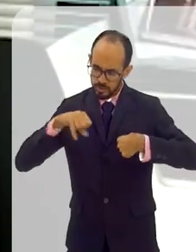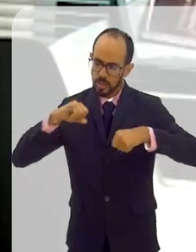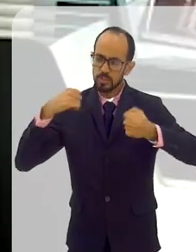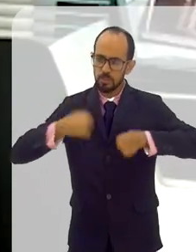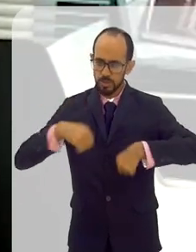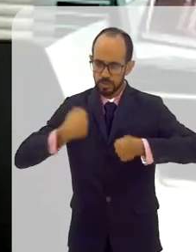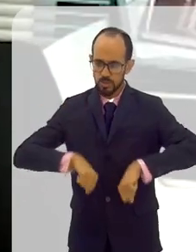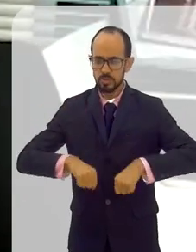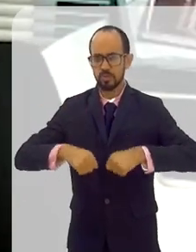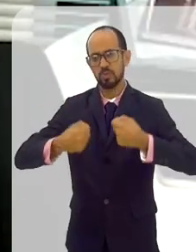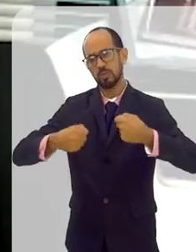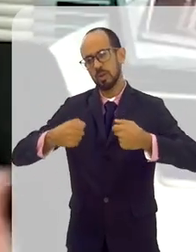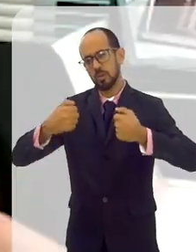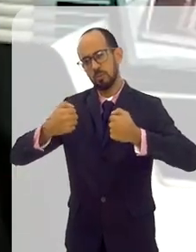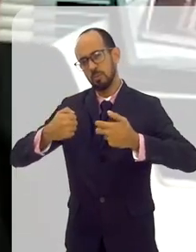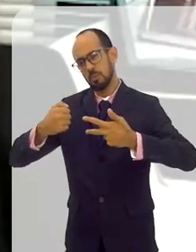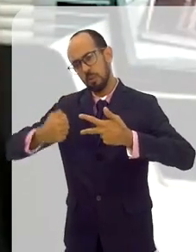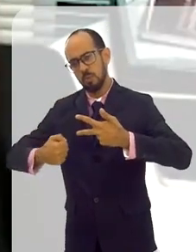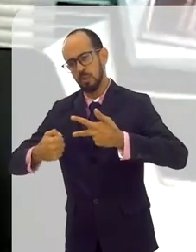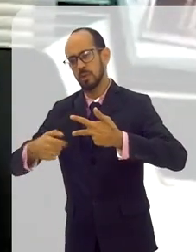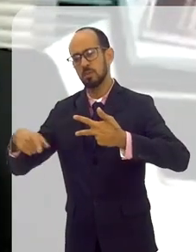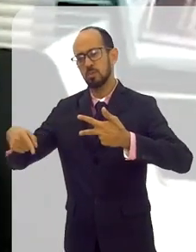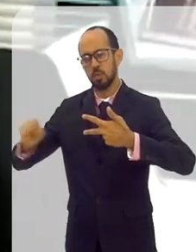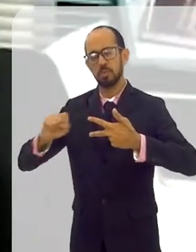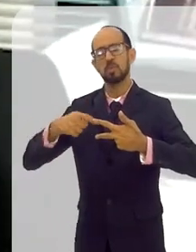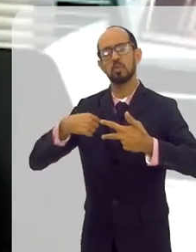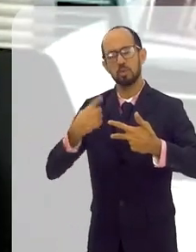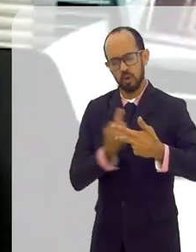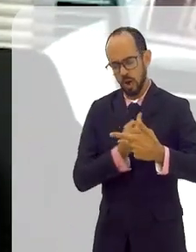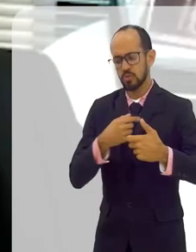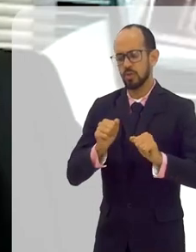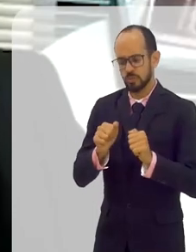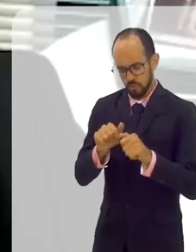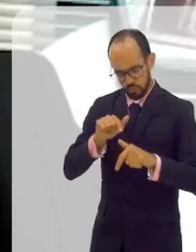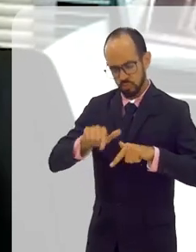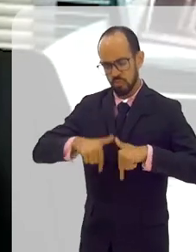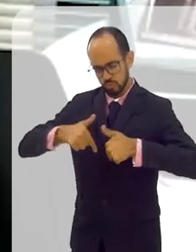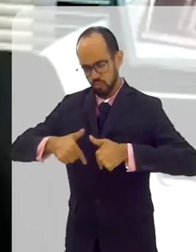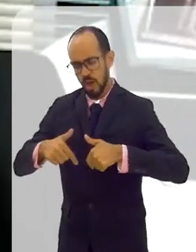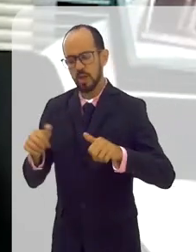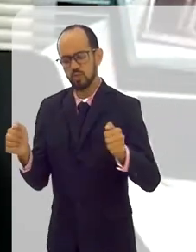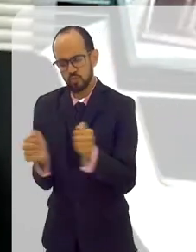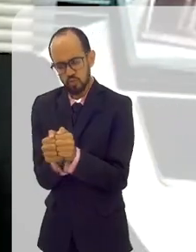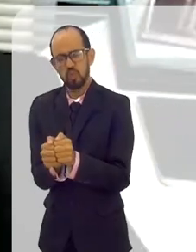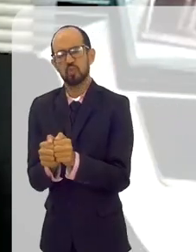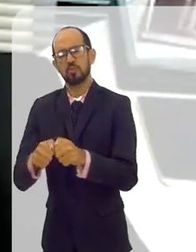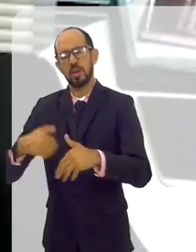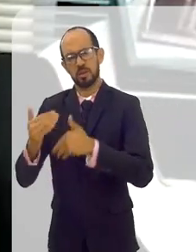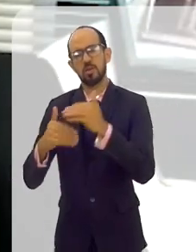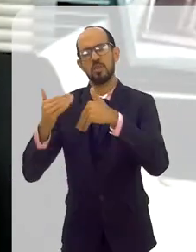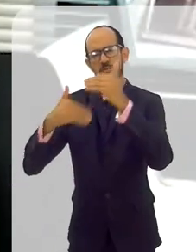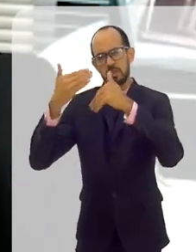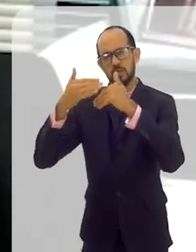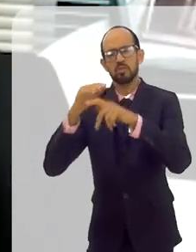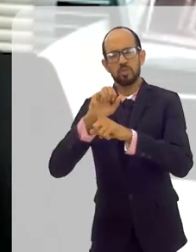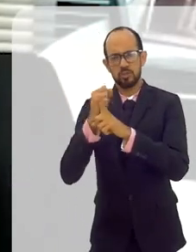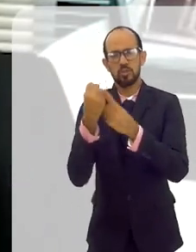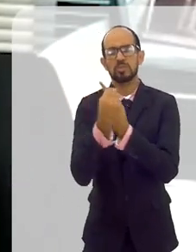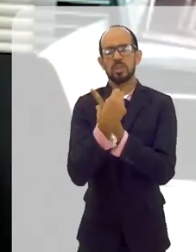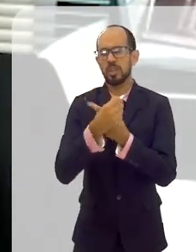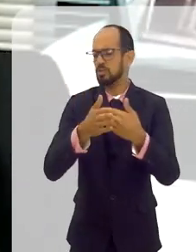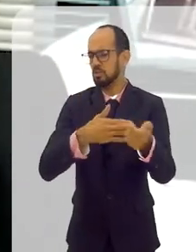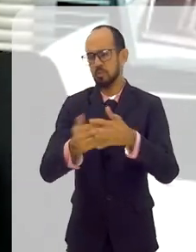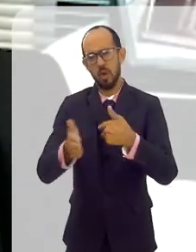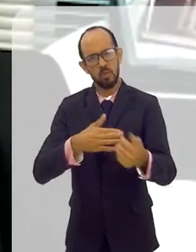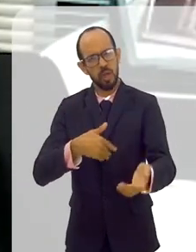demandados pelo poder público, vamos atuar em conjunto para que haja um avanço do atendimento da